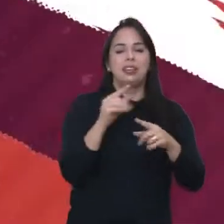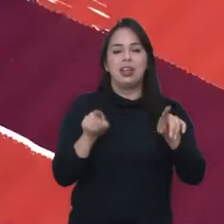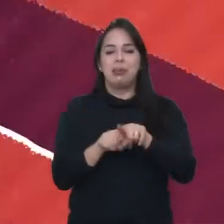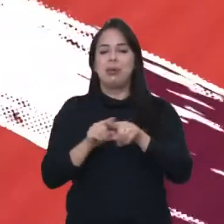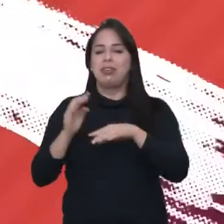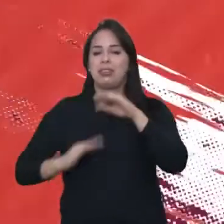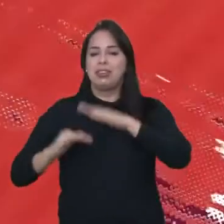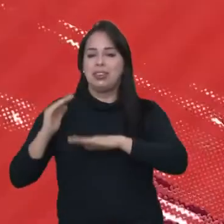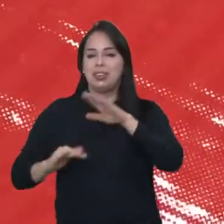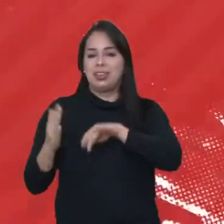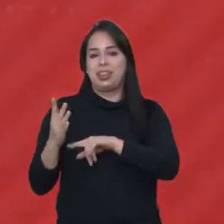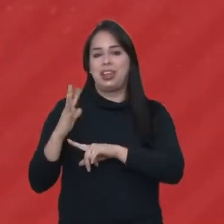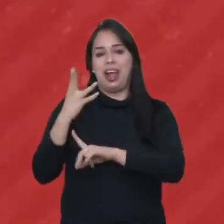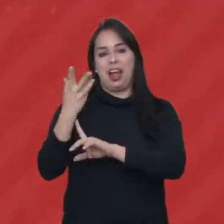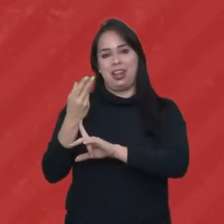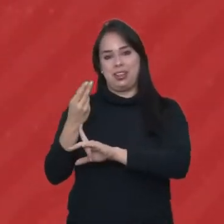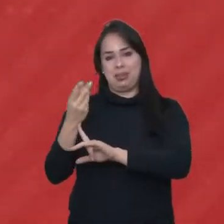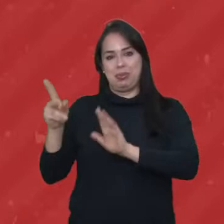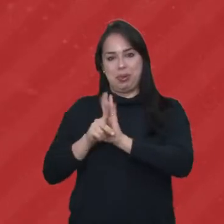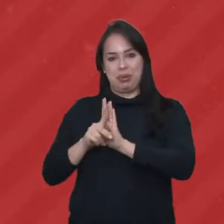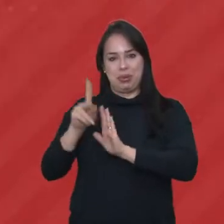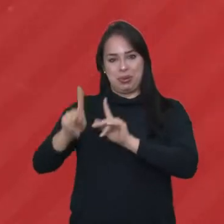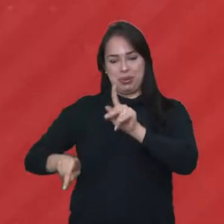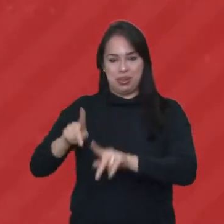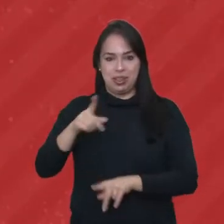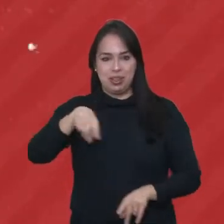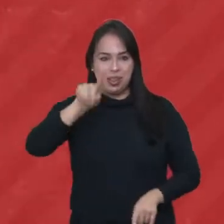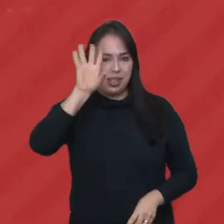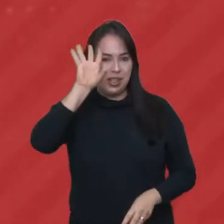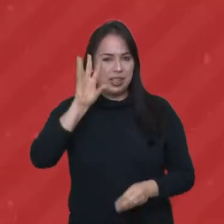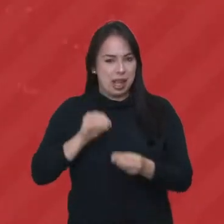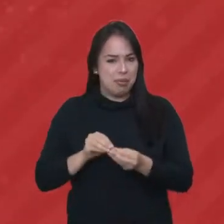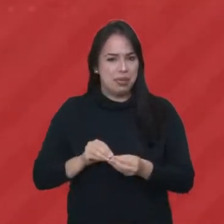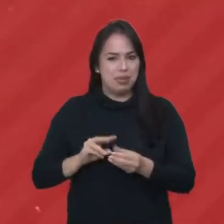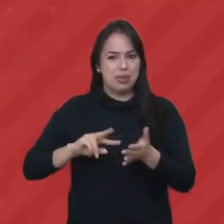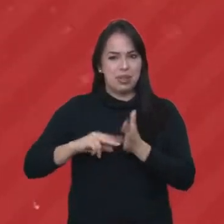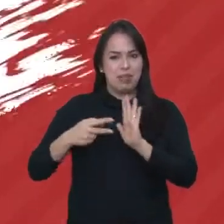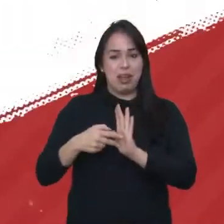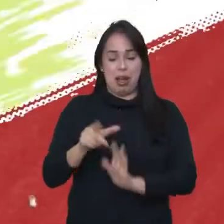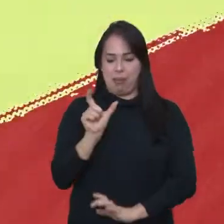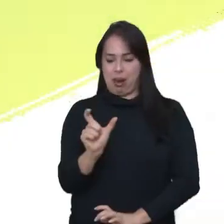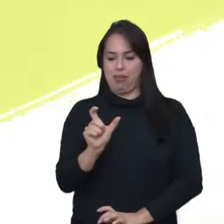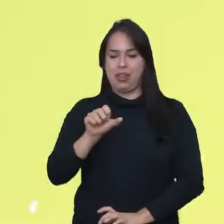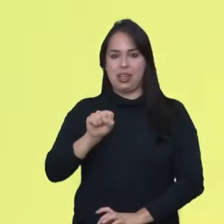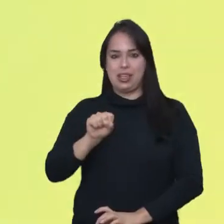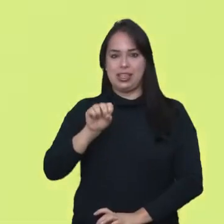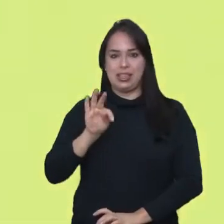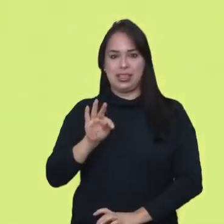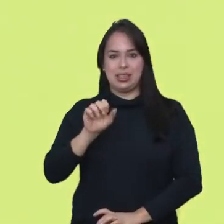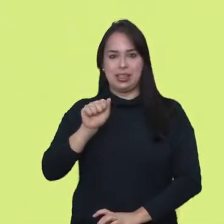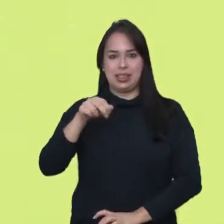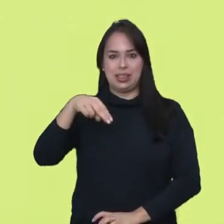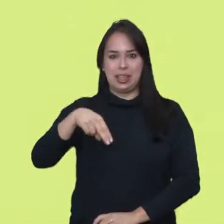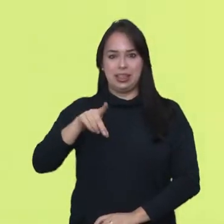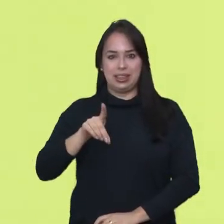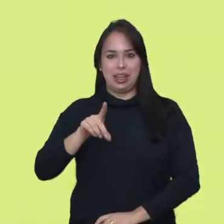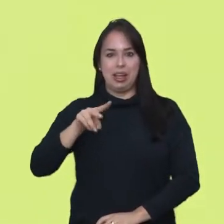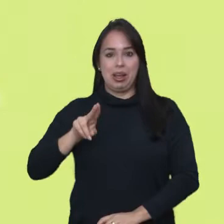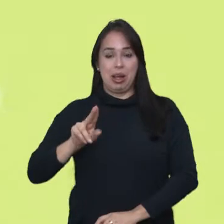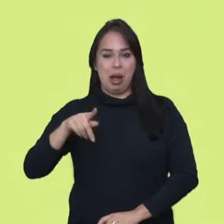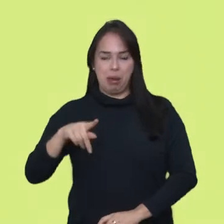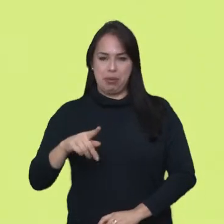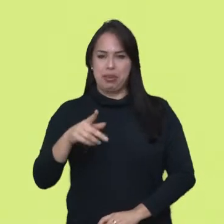criatividade e a arte da nossa gente. Você sabe o que significa stand-up? No programa de hoje vamos